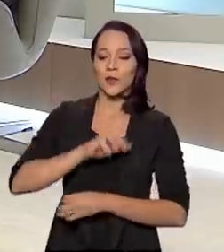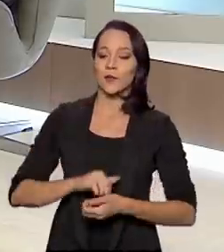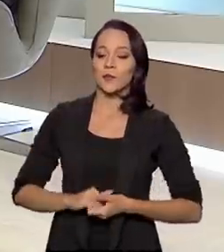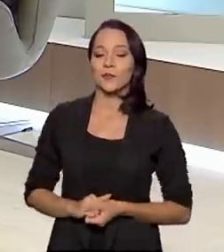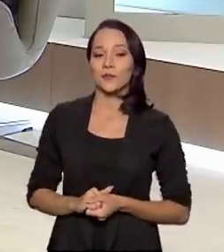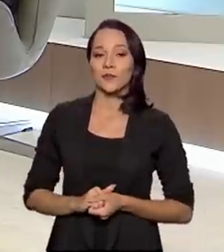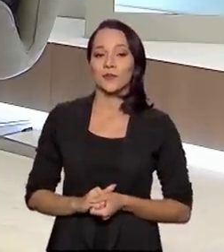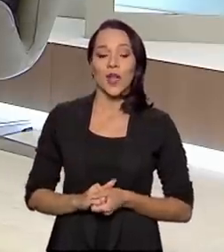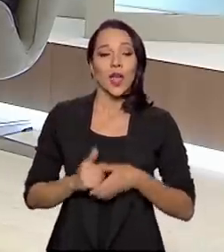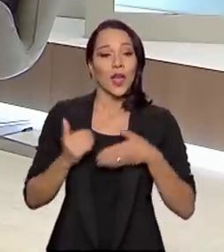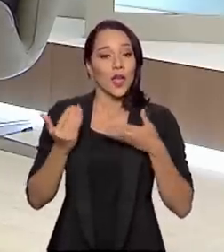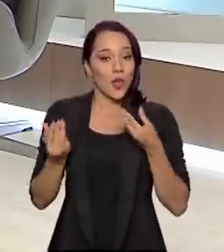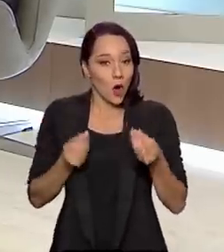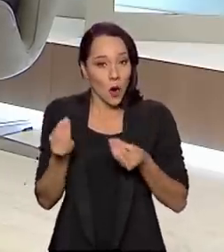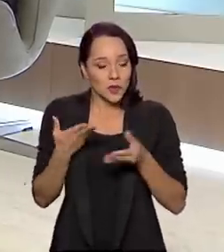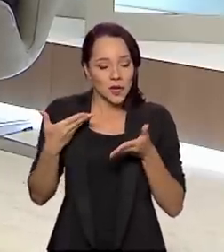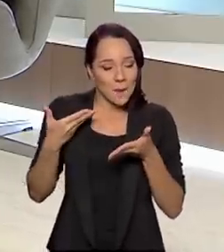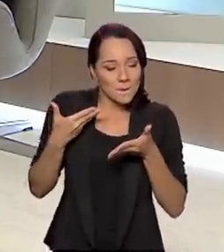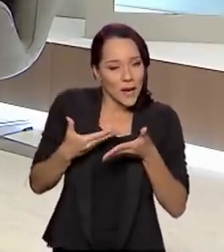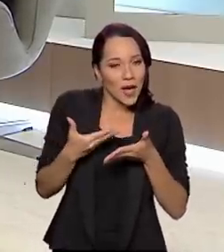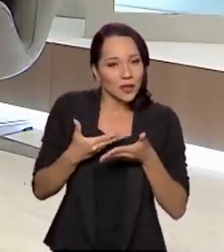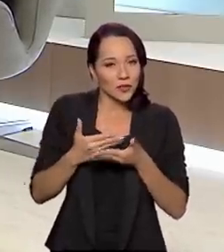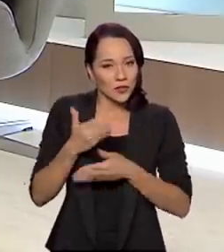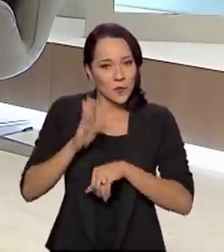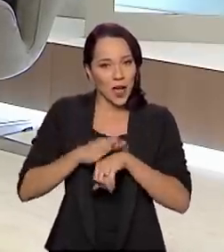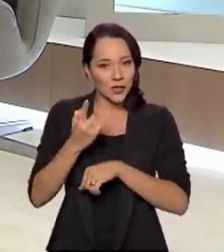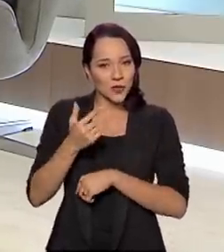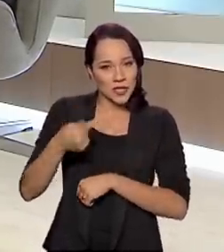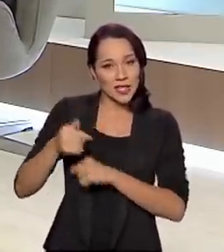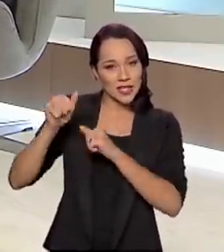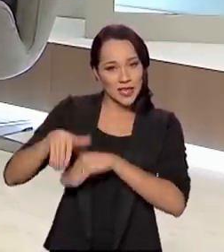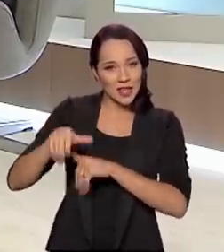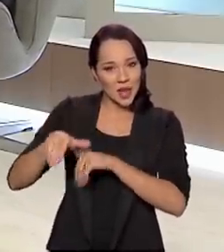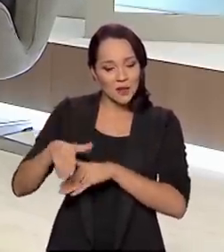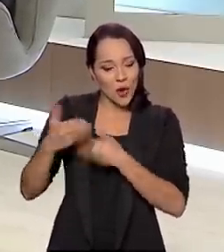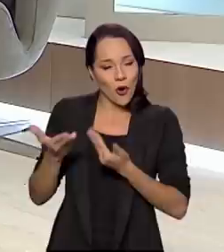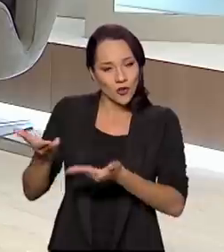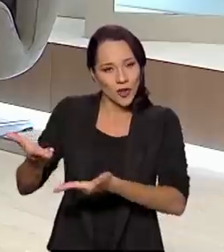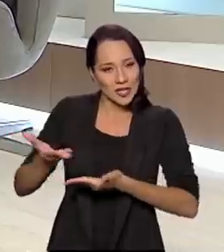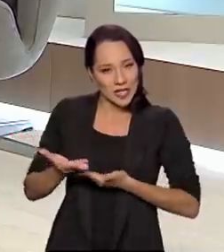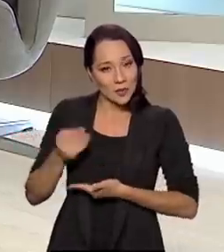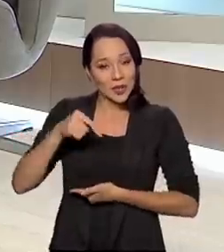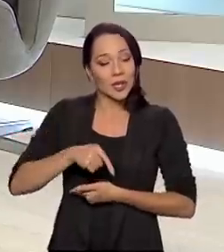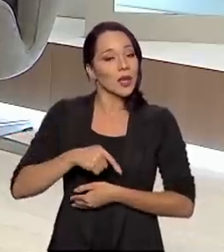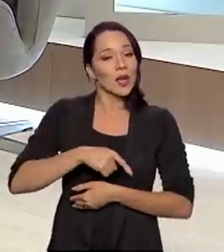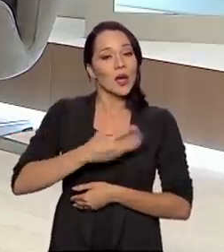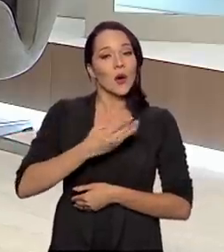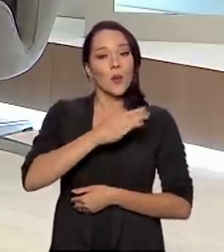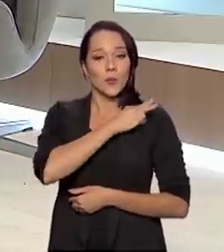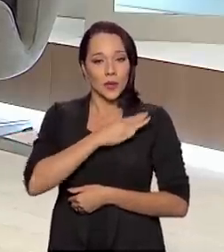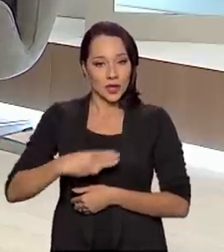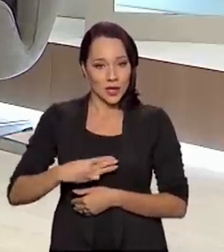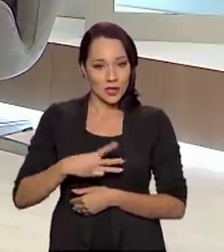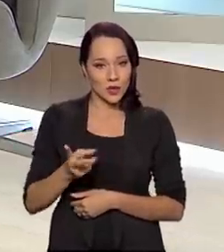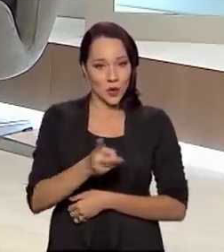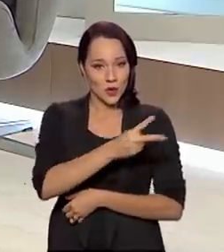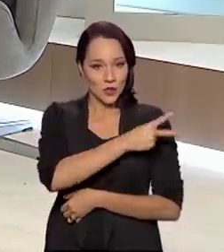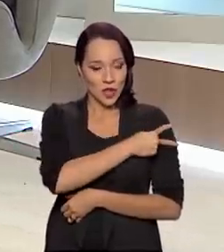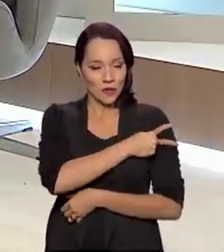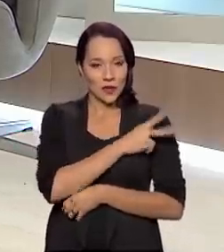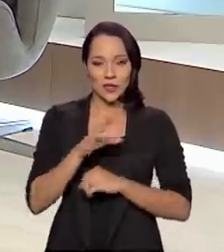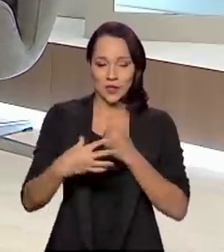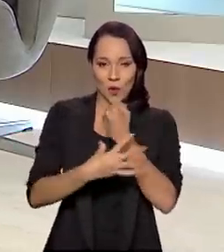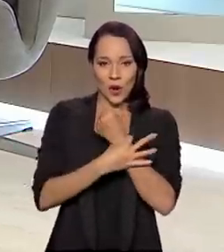E como nos aproximamos de mais um 7 de setembro, eu recebo hoje no Brasil em Pauta o ministro chefe do Gabinete de Segurança